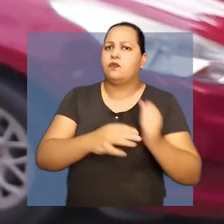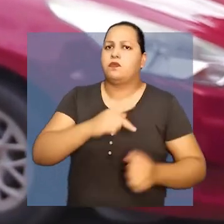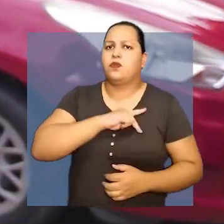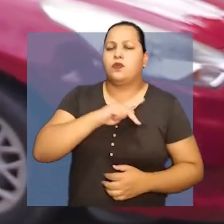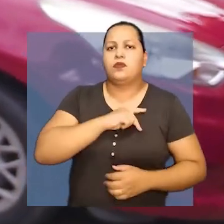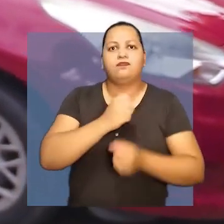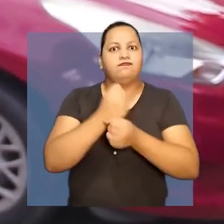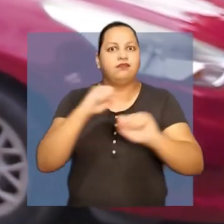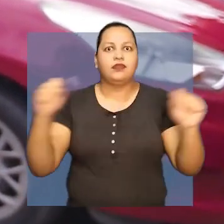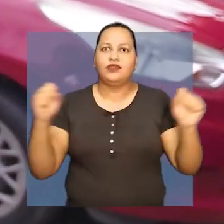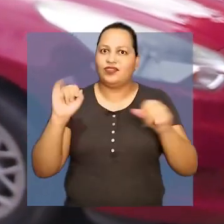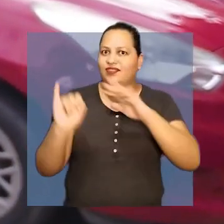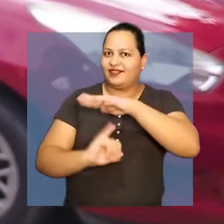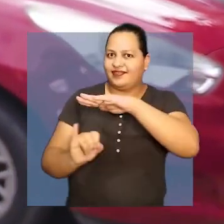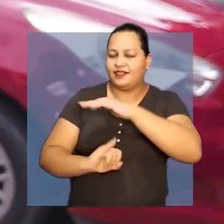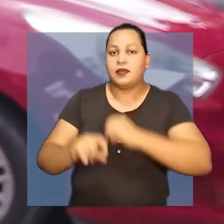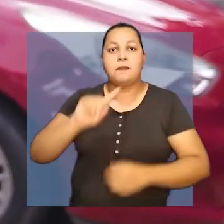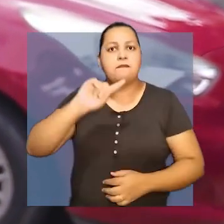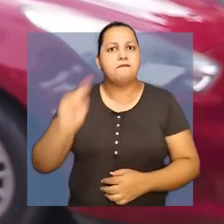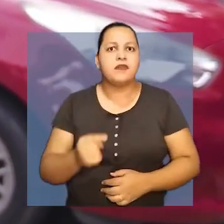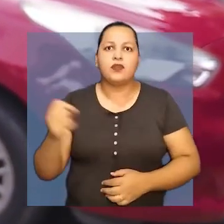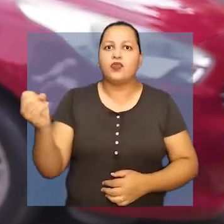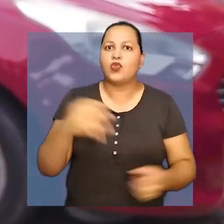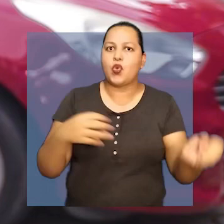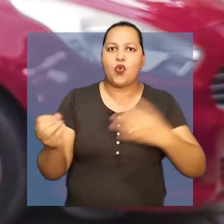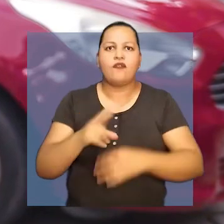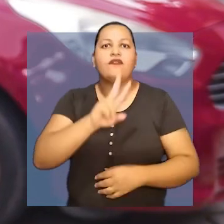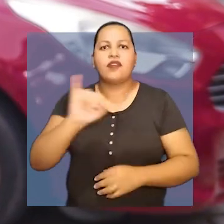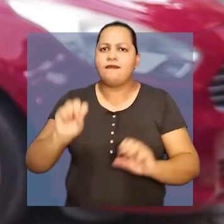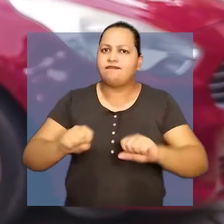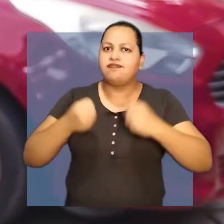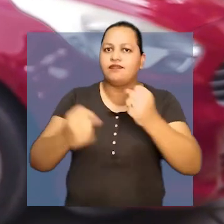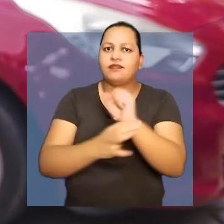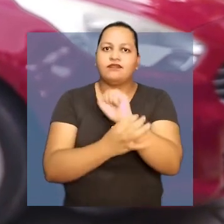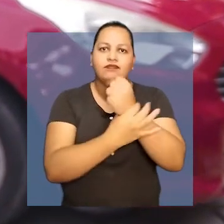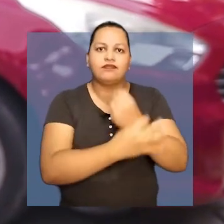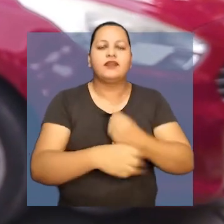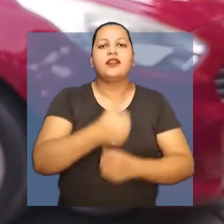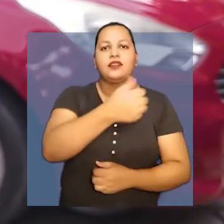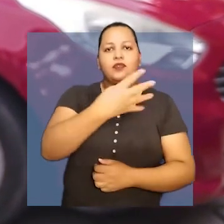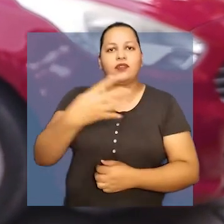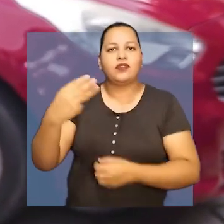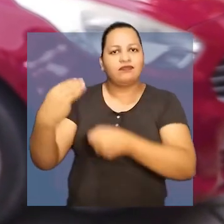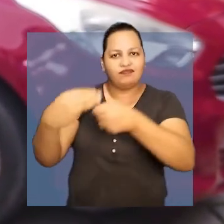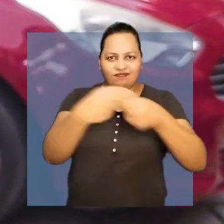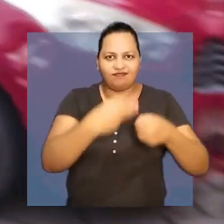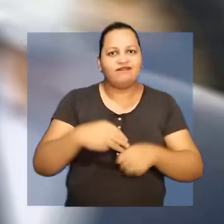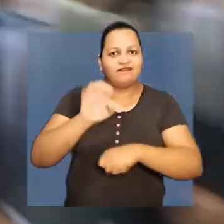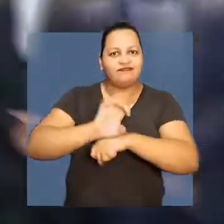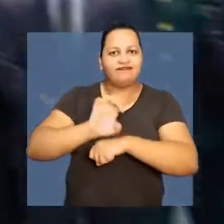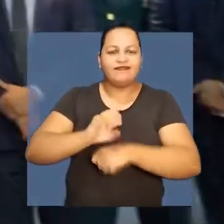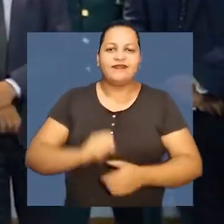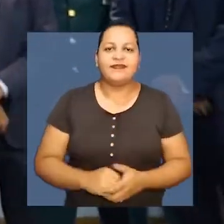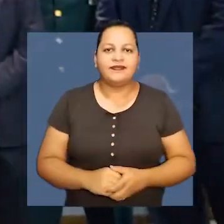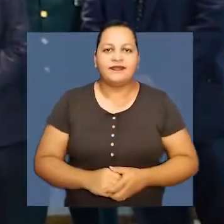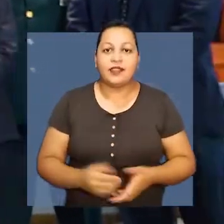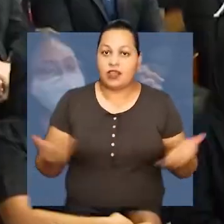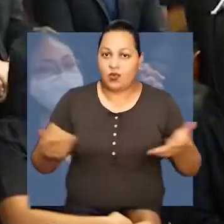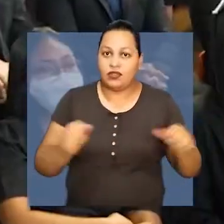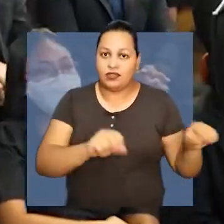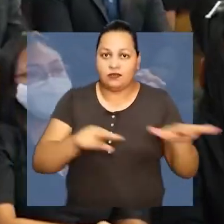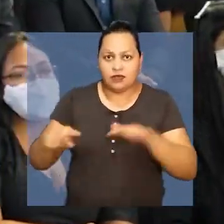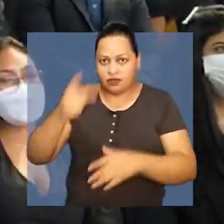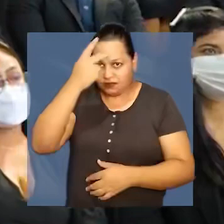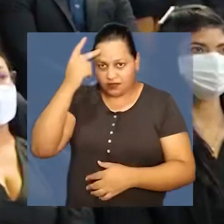instituição. Mais de mil novos policiais vão reforçar a segurança nos 144 municípios do Estado. Esta semana, os